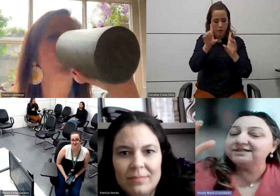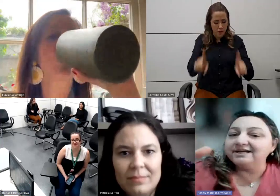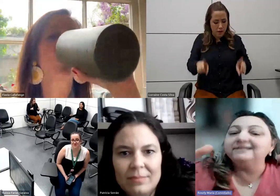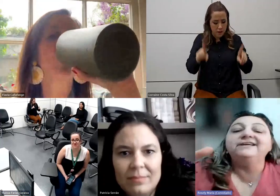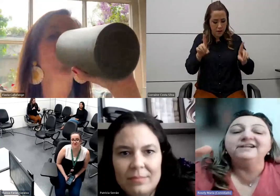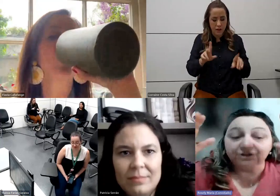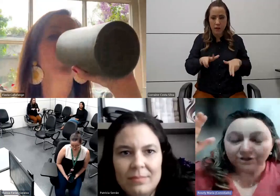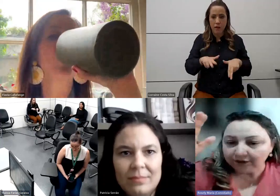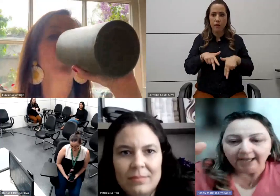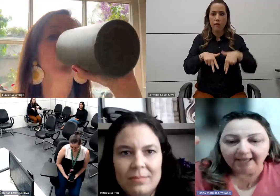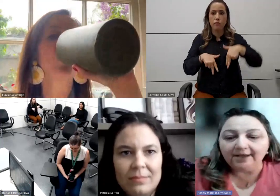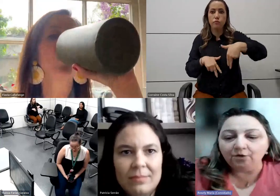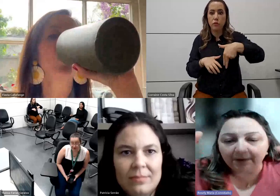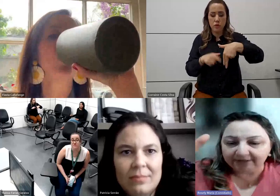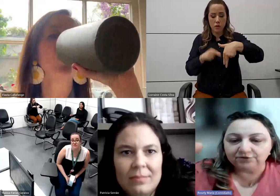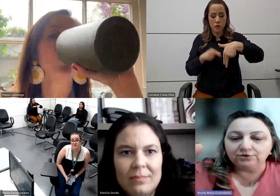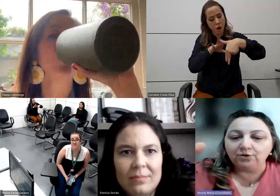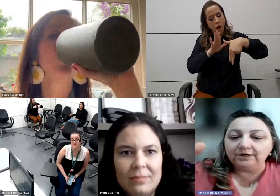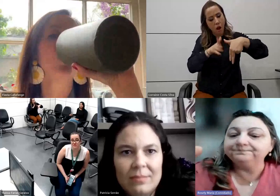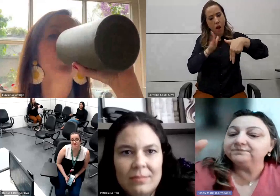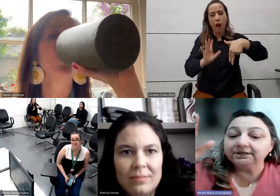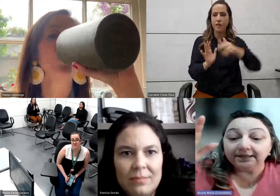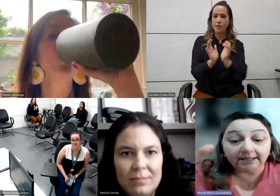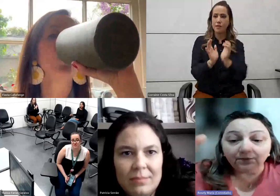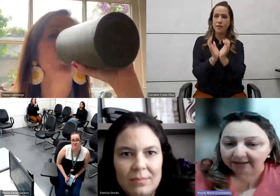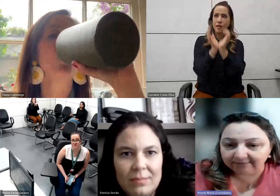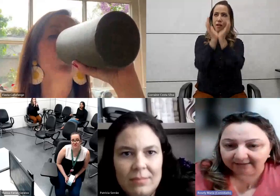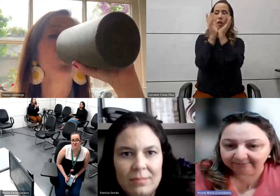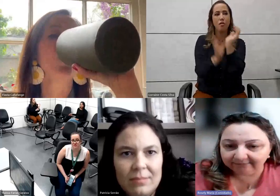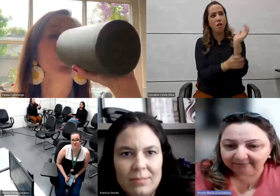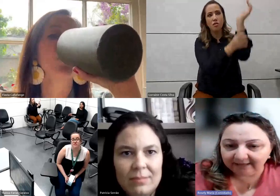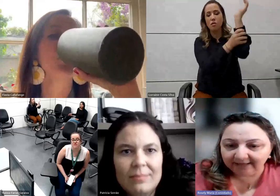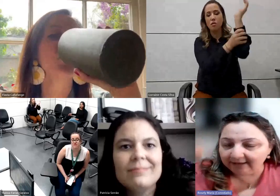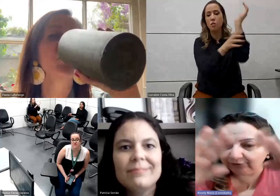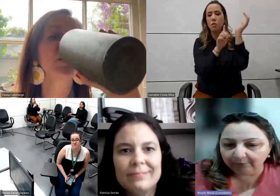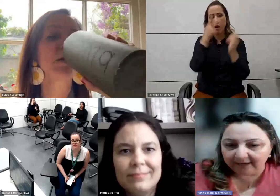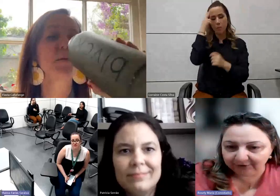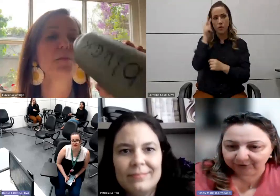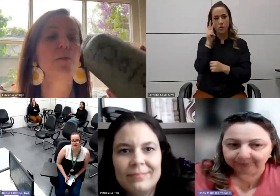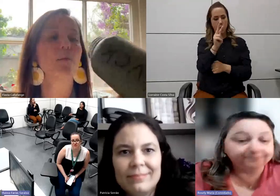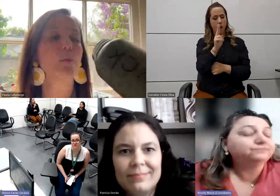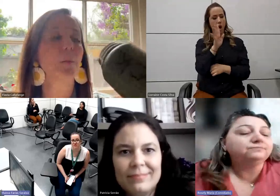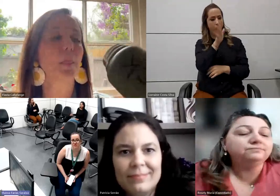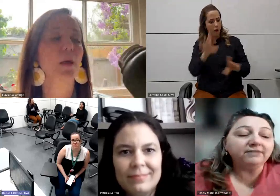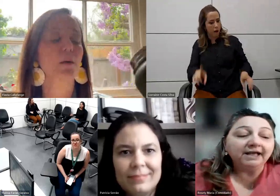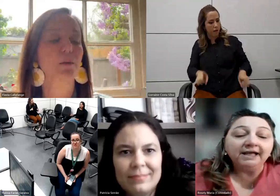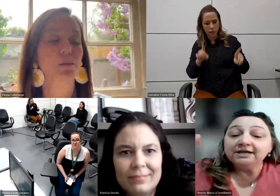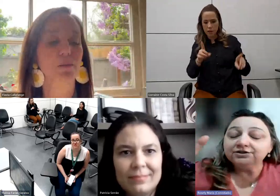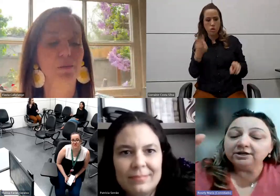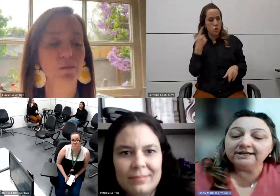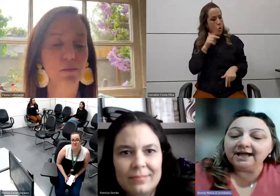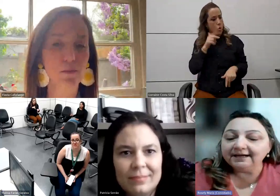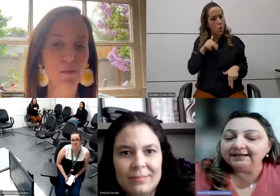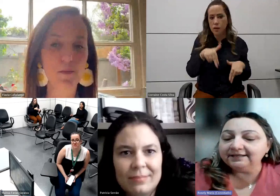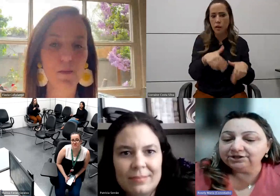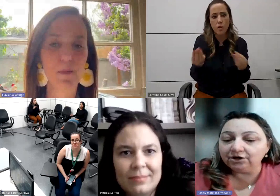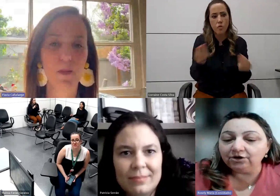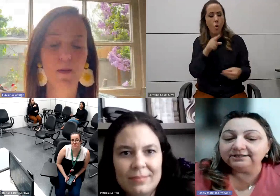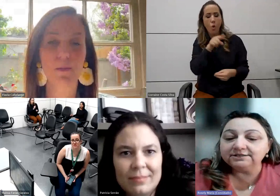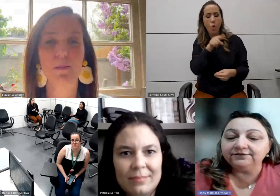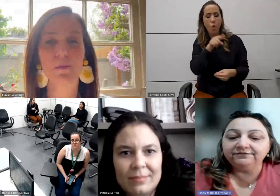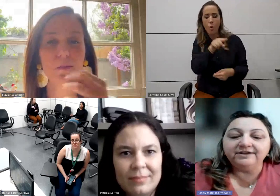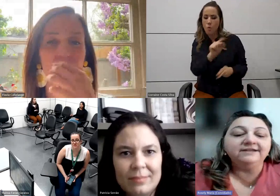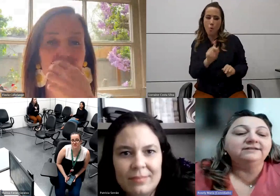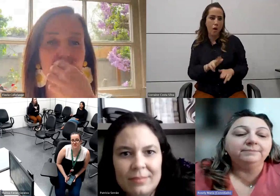acha que por ser cadeirante já é uma pessoa que não anda. É automático. só que a